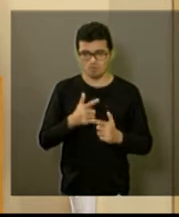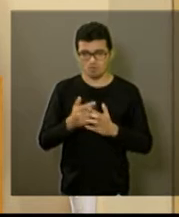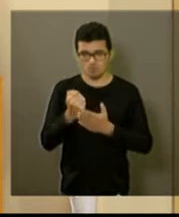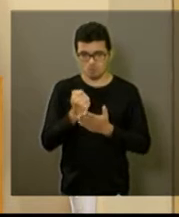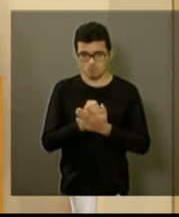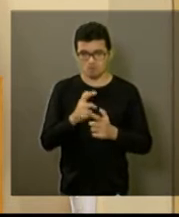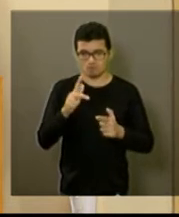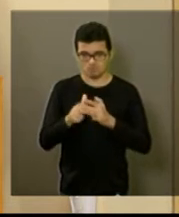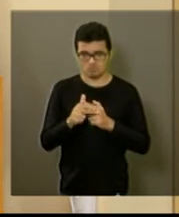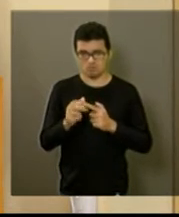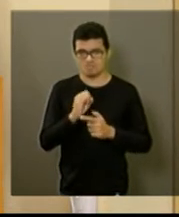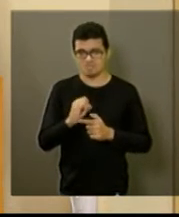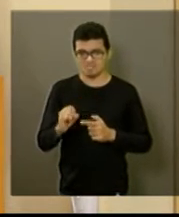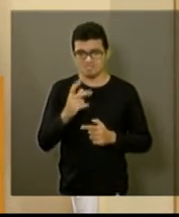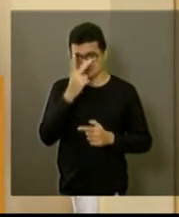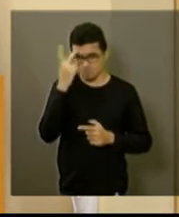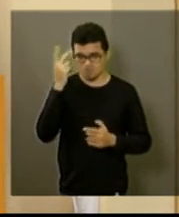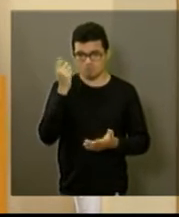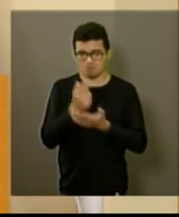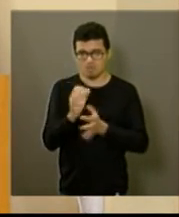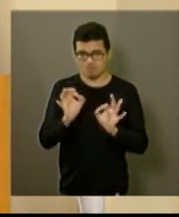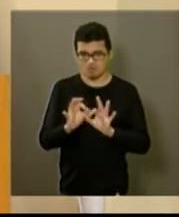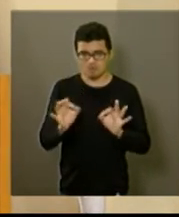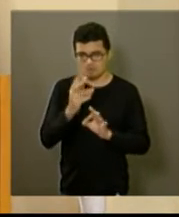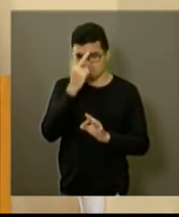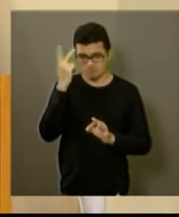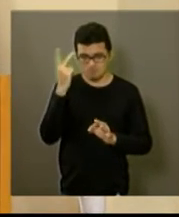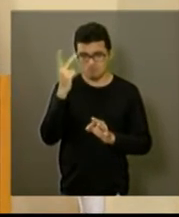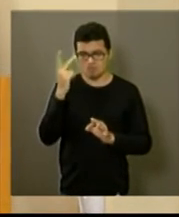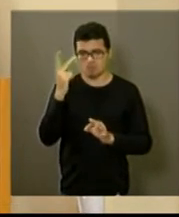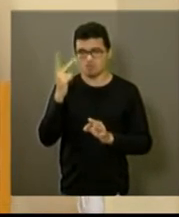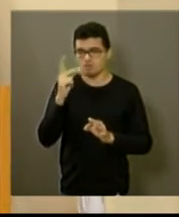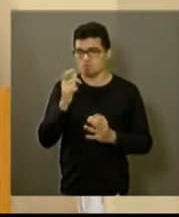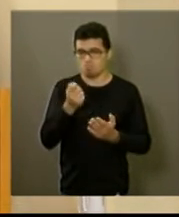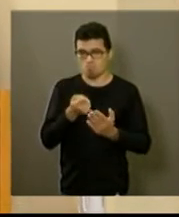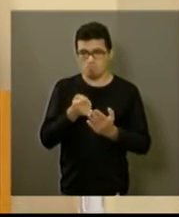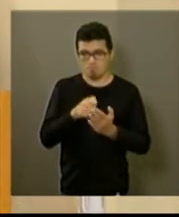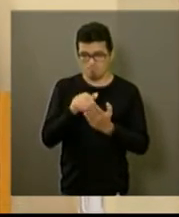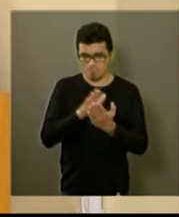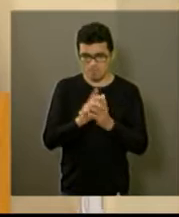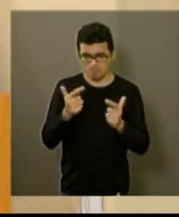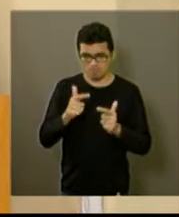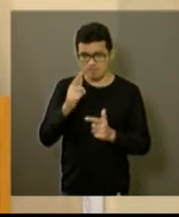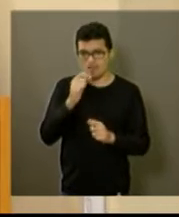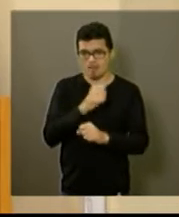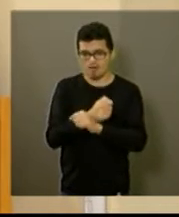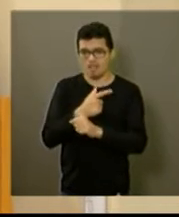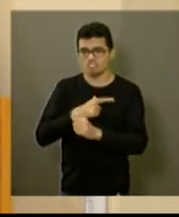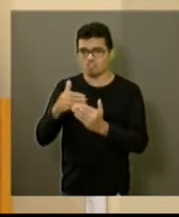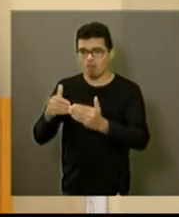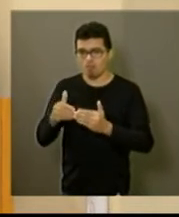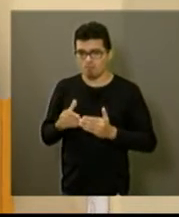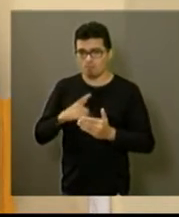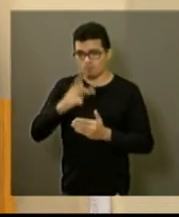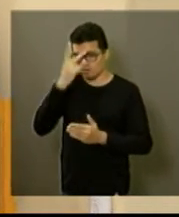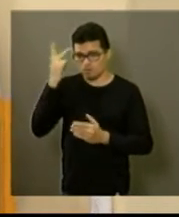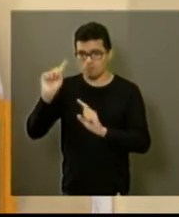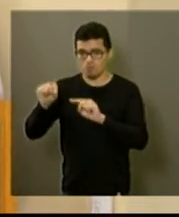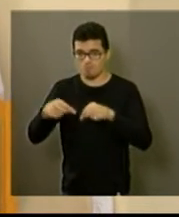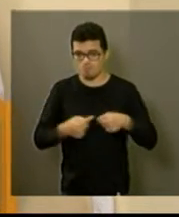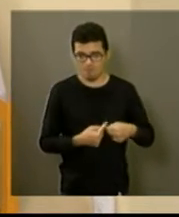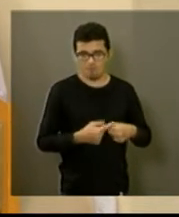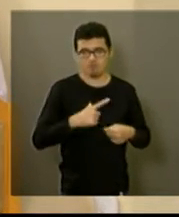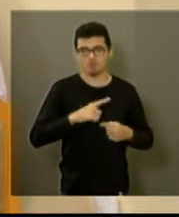Caixa entra com pedido de reintegração. Nós estamos acompanhando esse procedimento da Caixa, teve